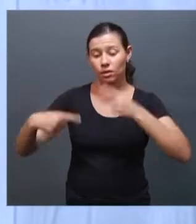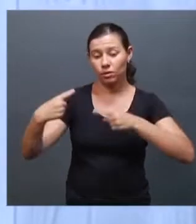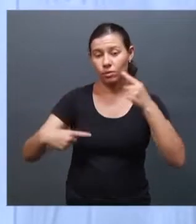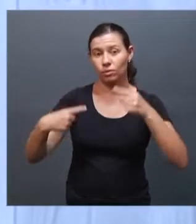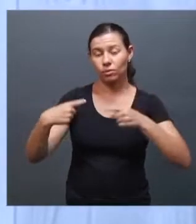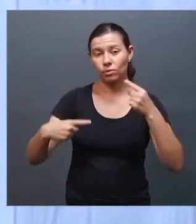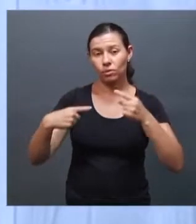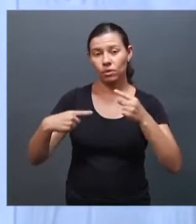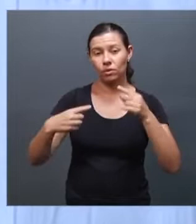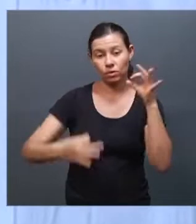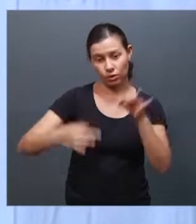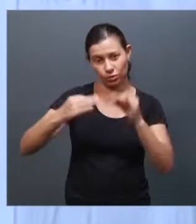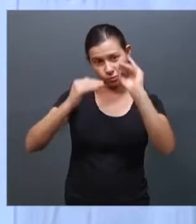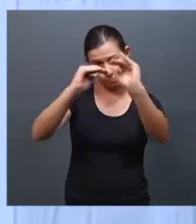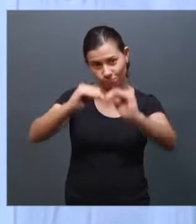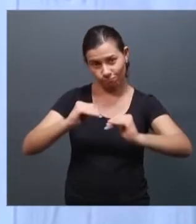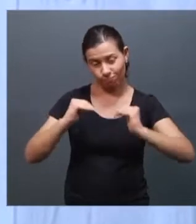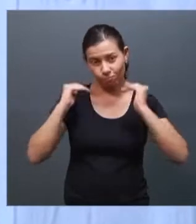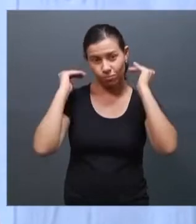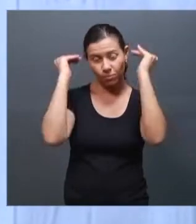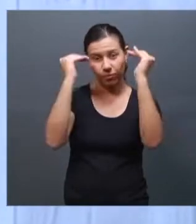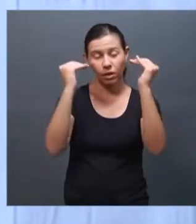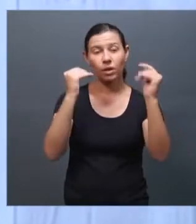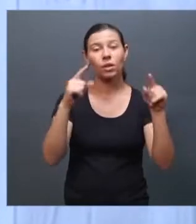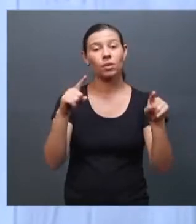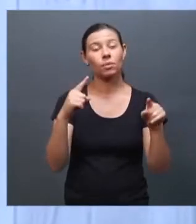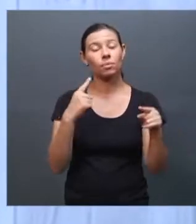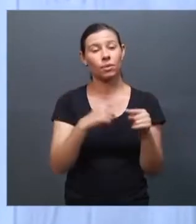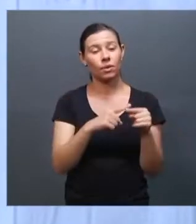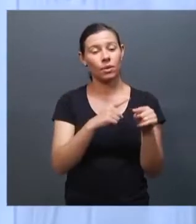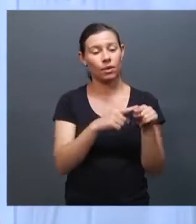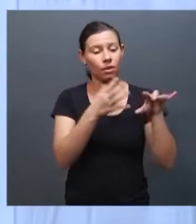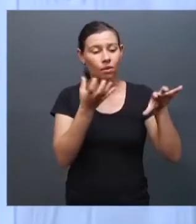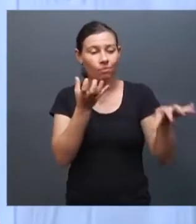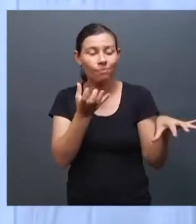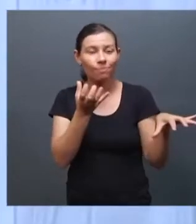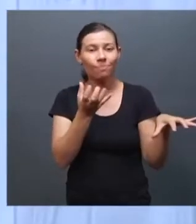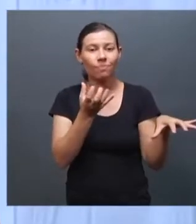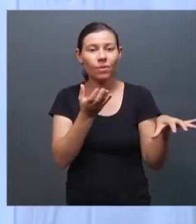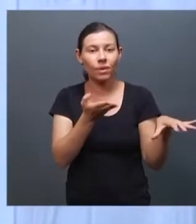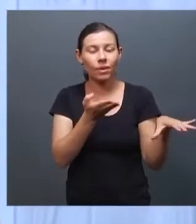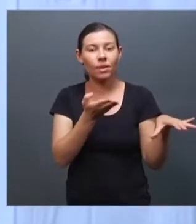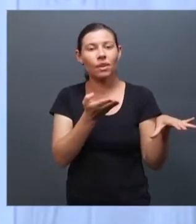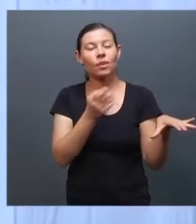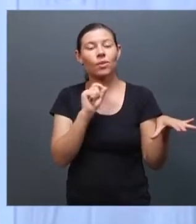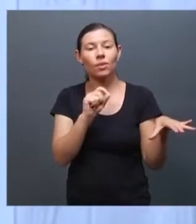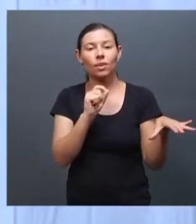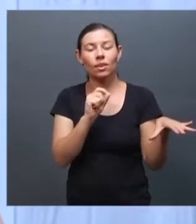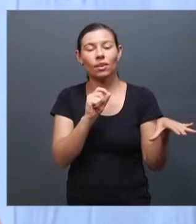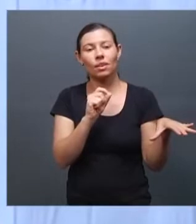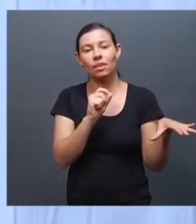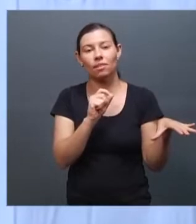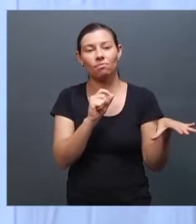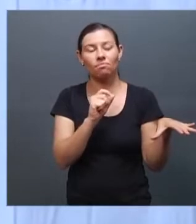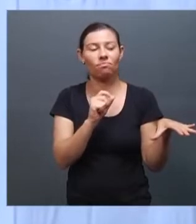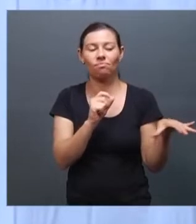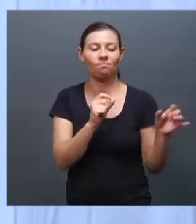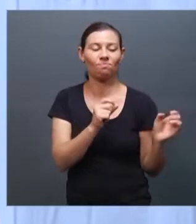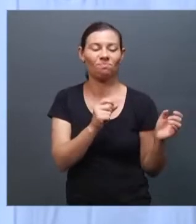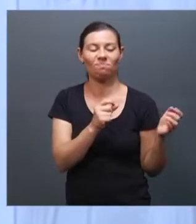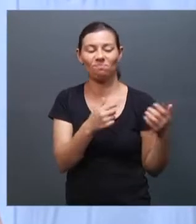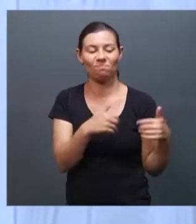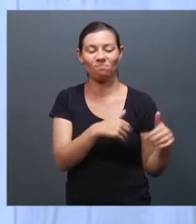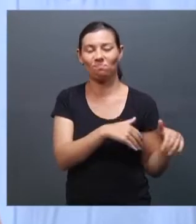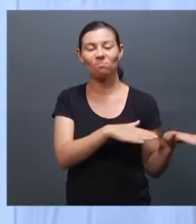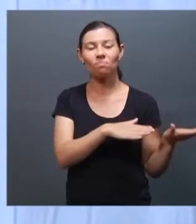devido ao balanceamento que se tem entre os três poderes, um poder pode interpenetrar no outro para aquela função